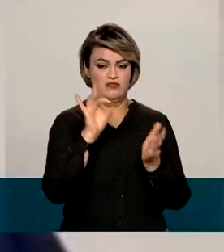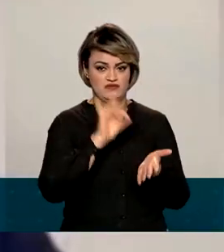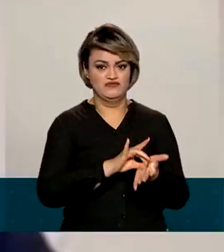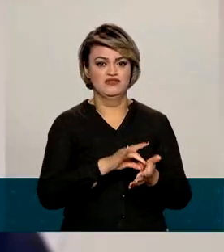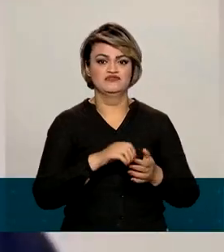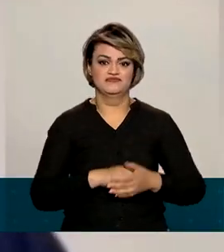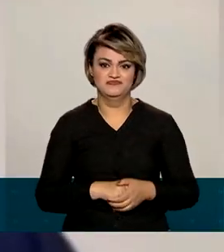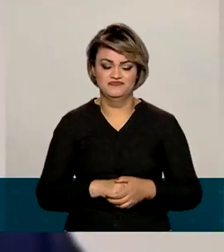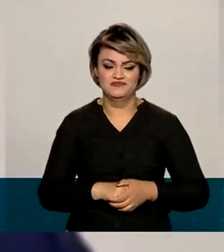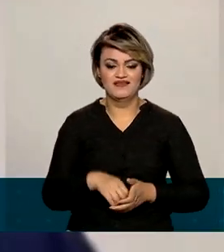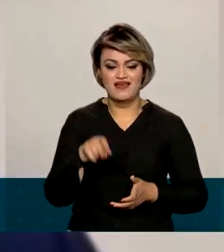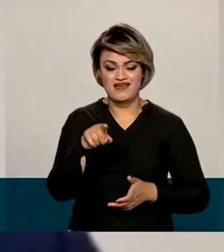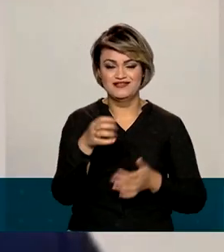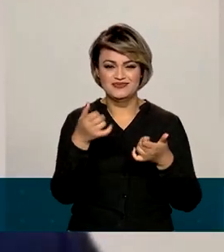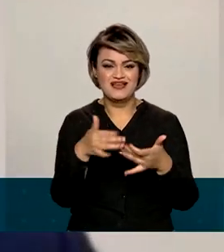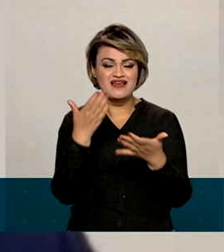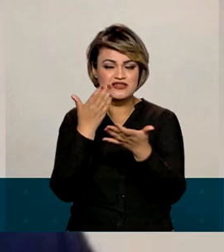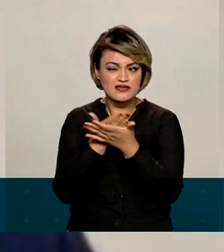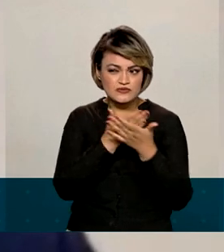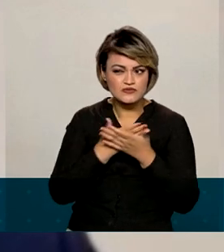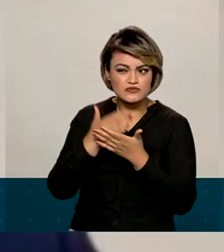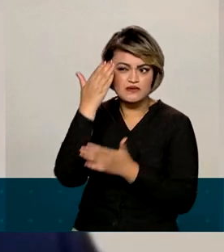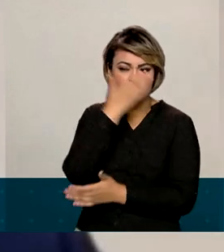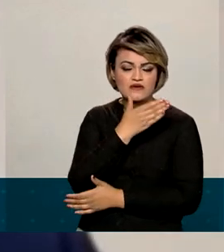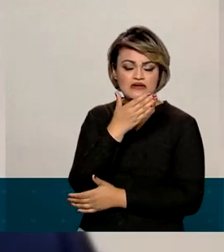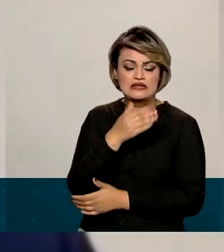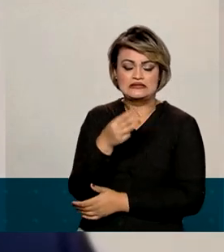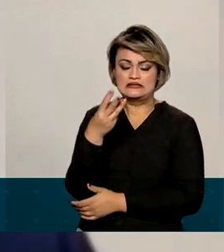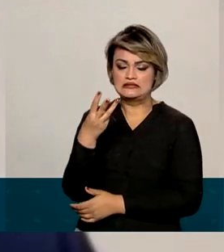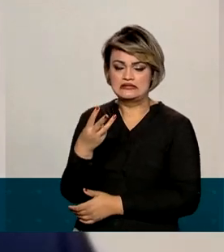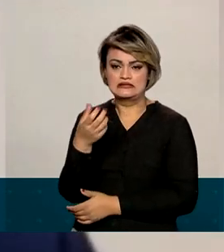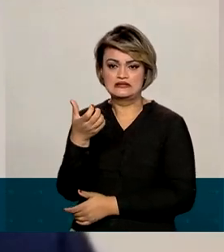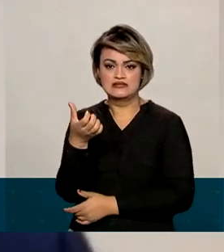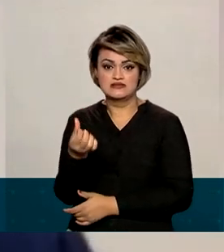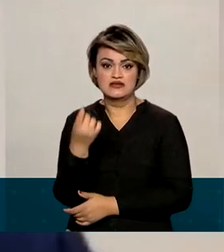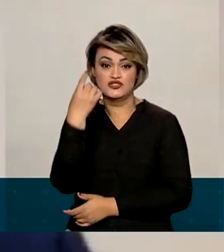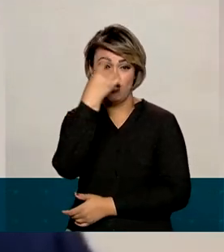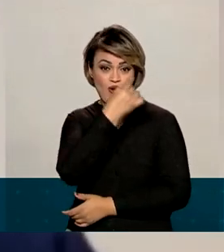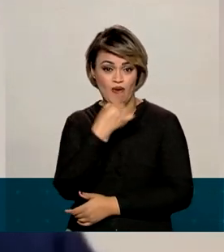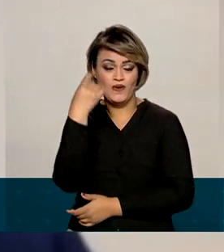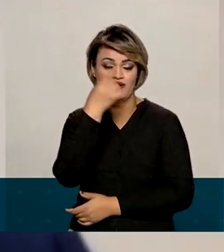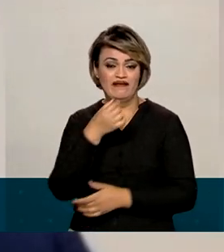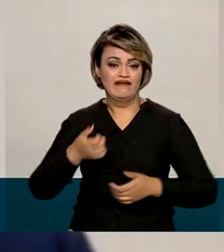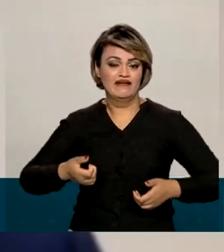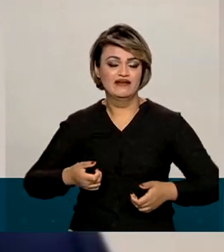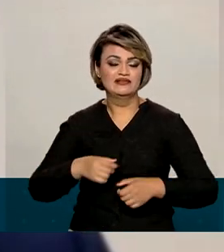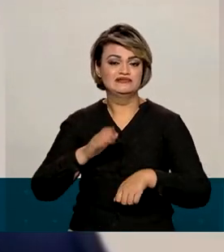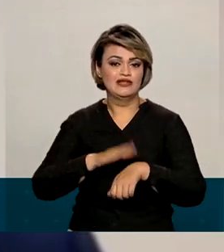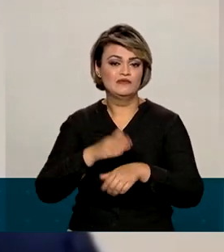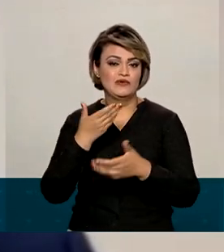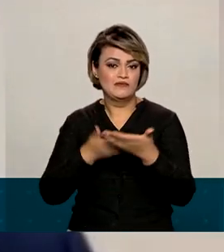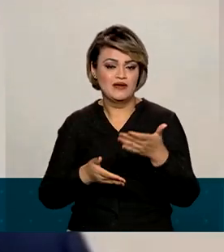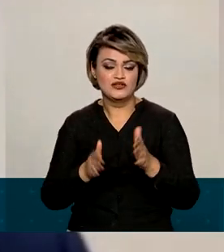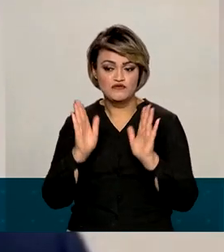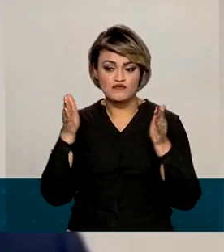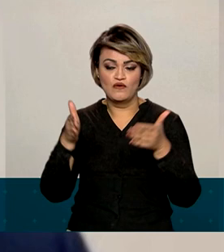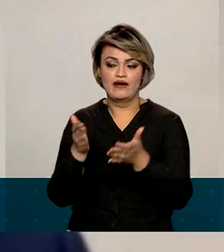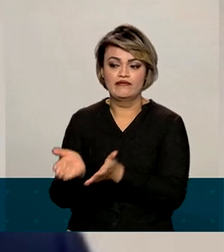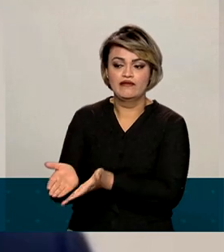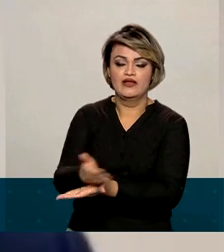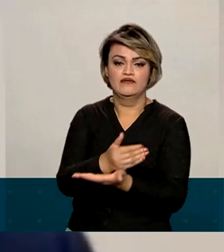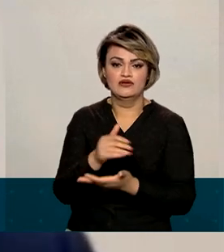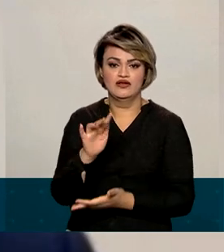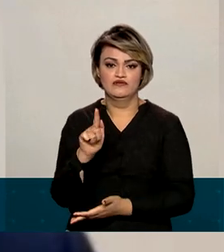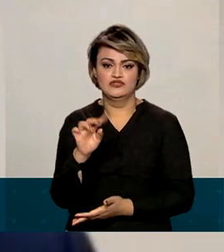Estudos que indicam a redução de cerca de 36 horas mensais no tempo gasto somente com o recolhimento do